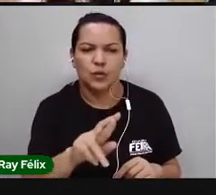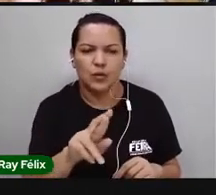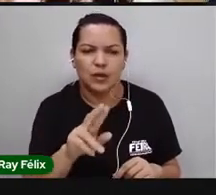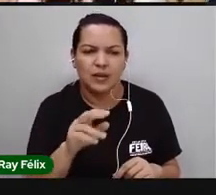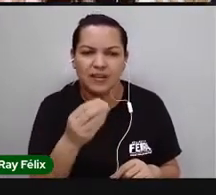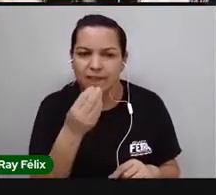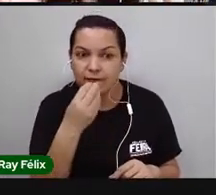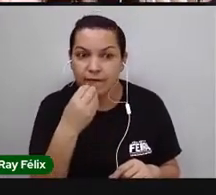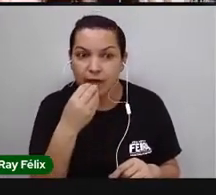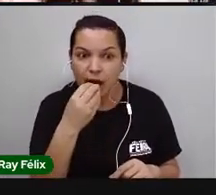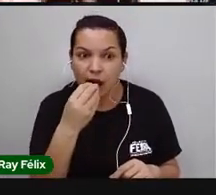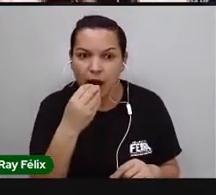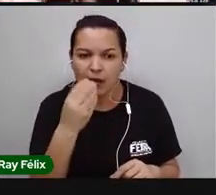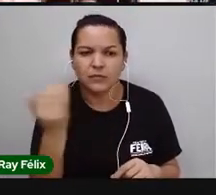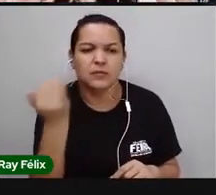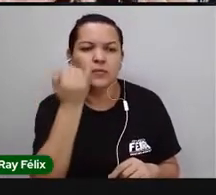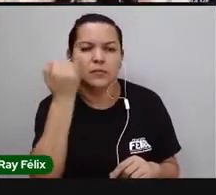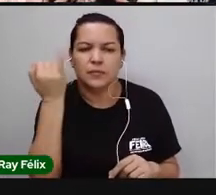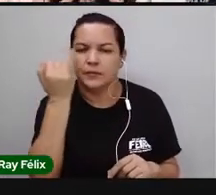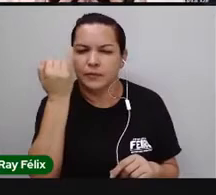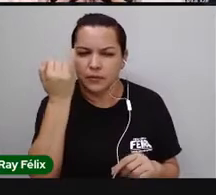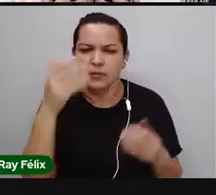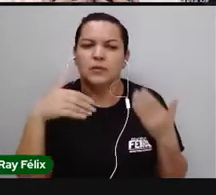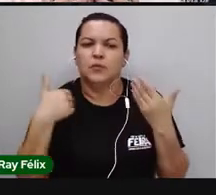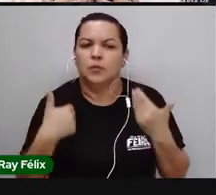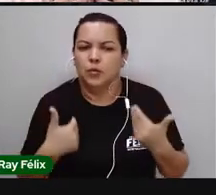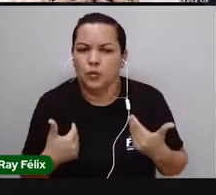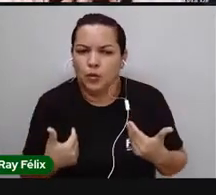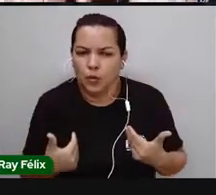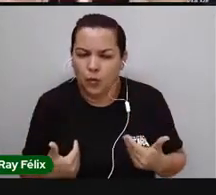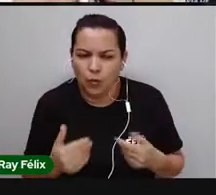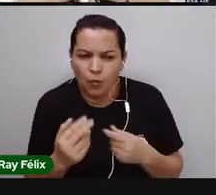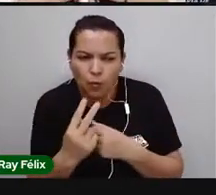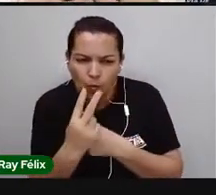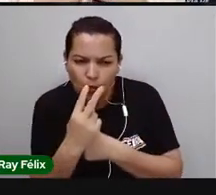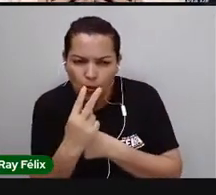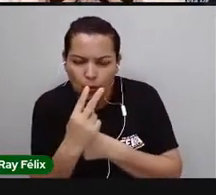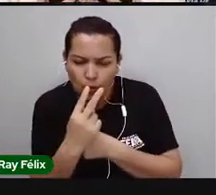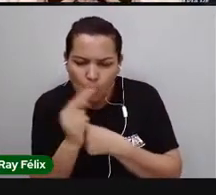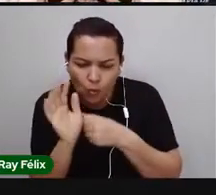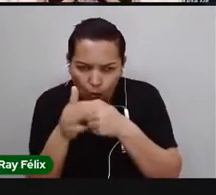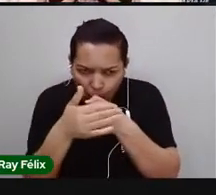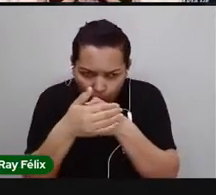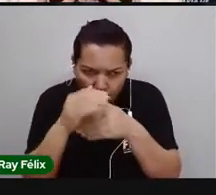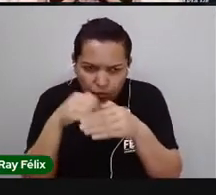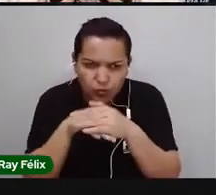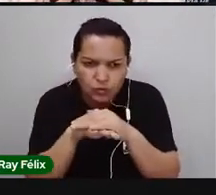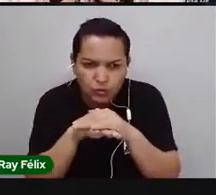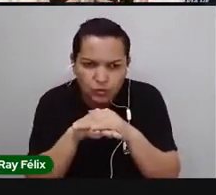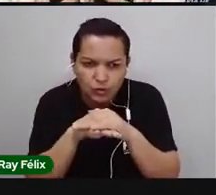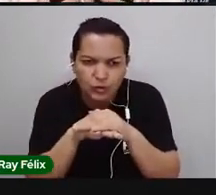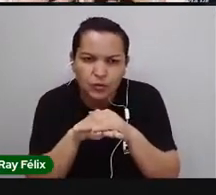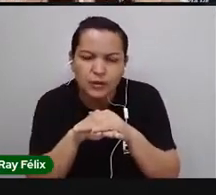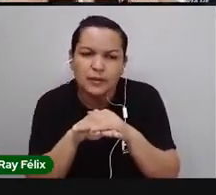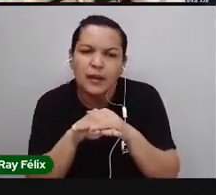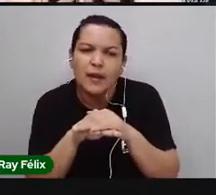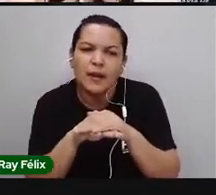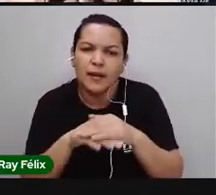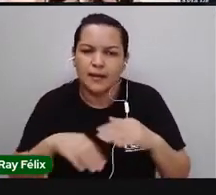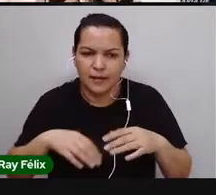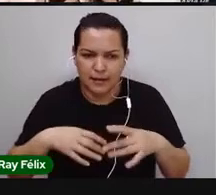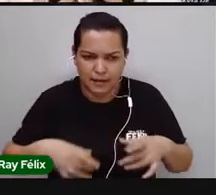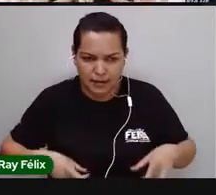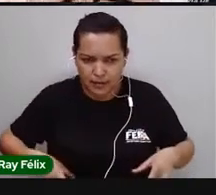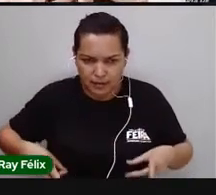essenciais pro nosso corpo, que eles ficam guardadinhos atrás do nosso, das